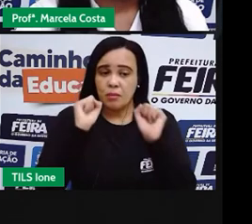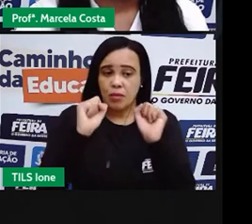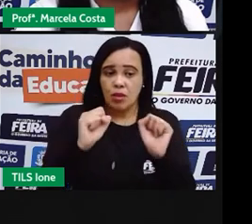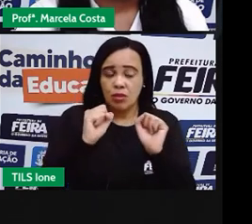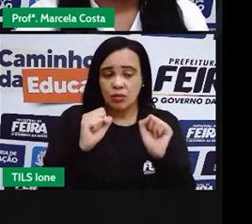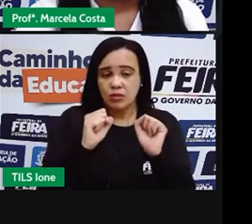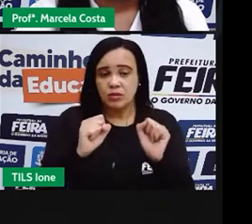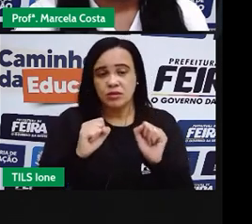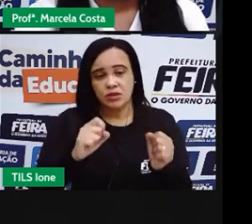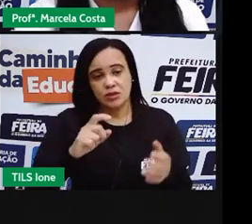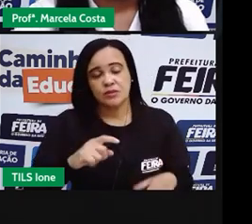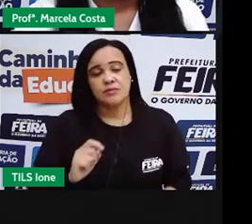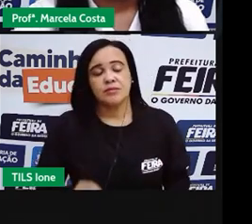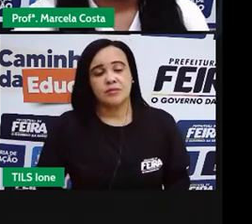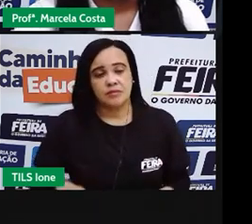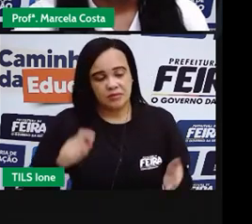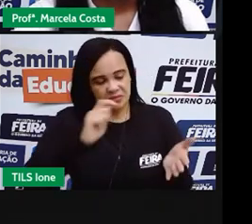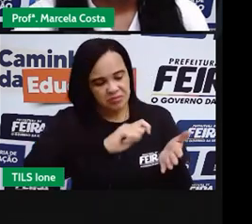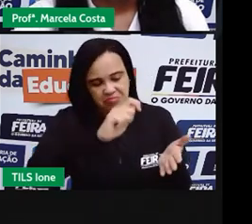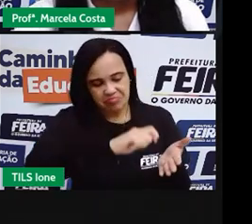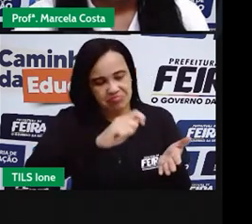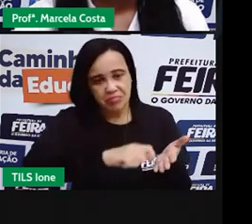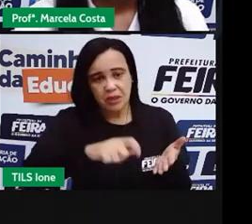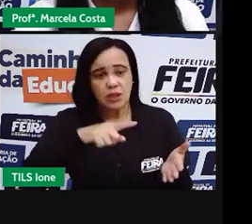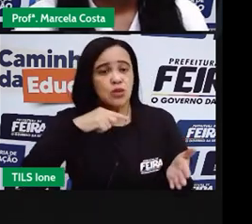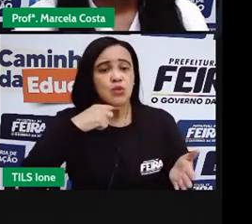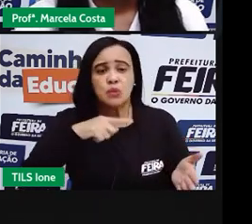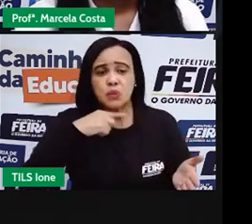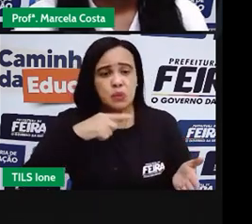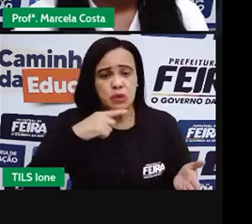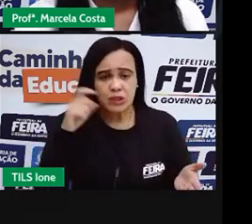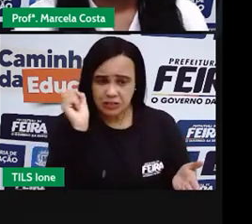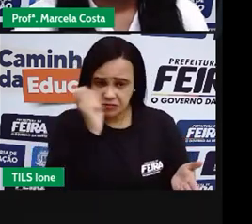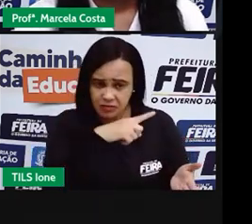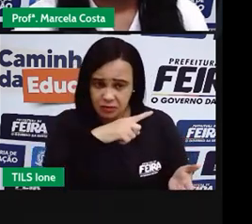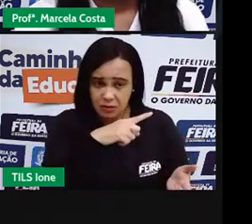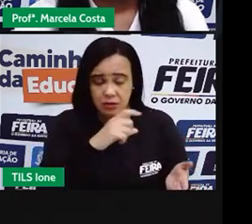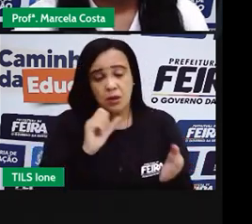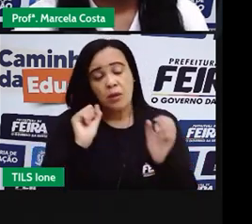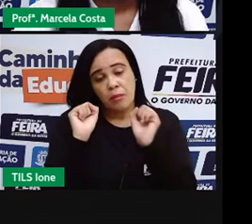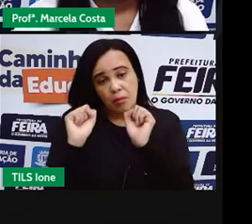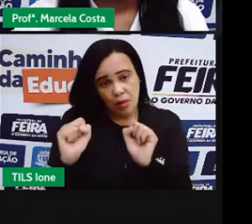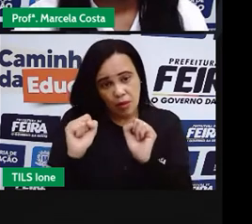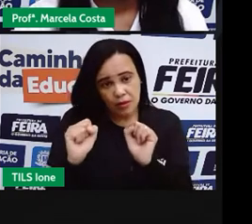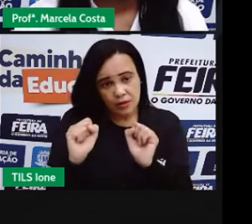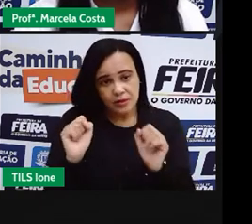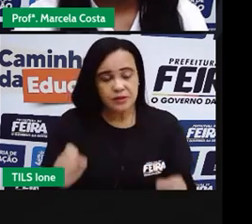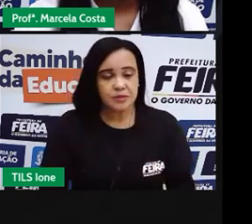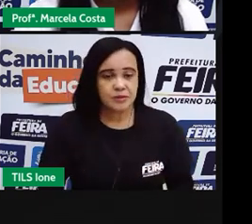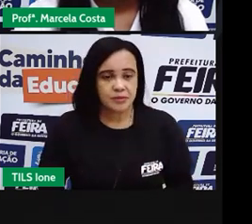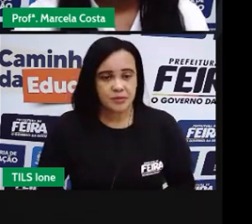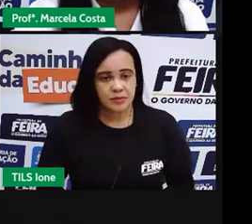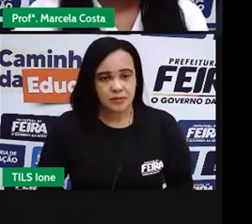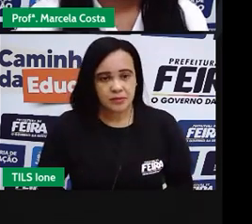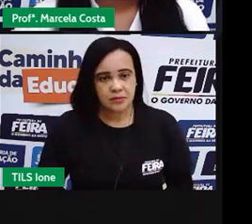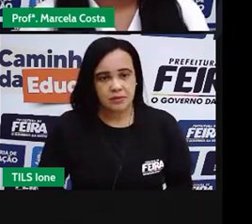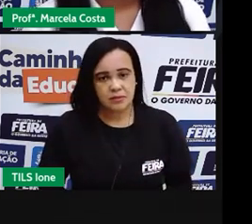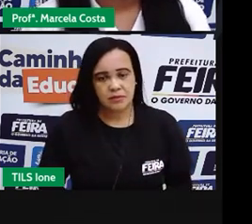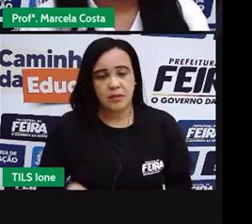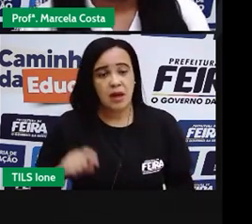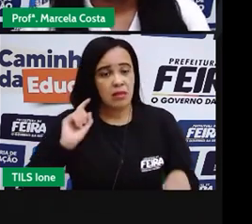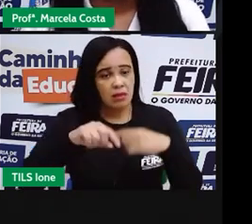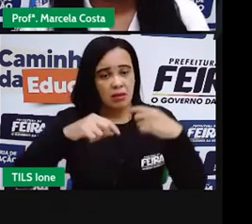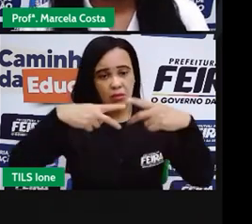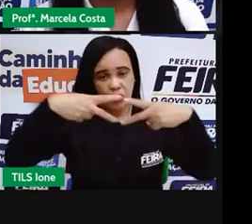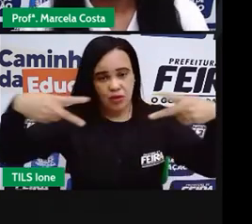a escrita os nomes dessa fábula, você pode acessar